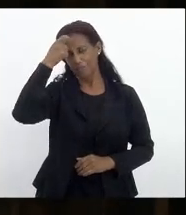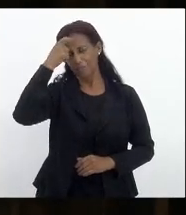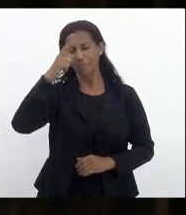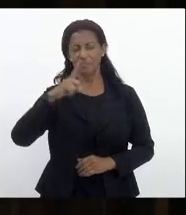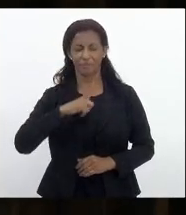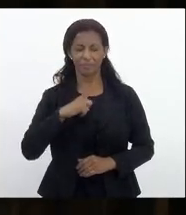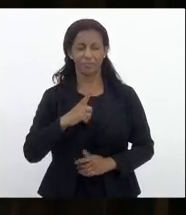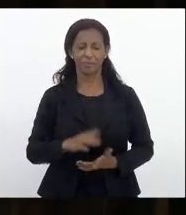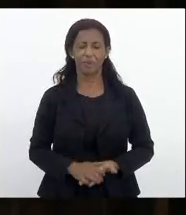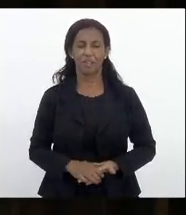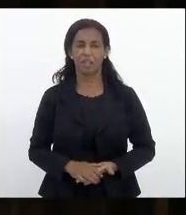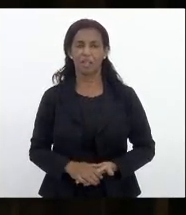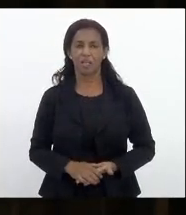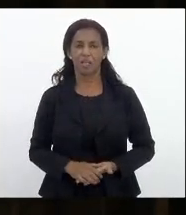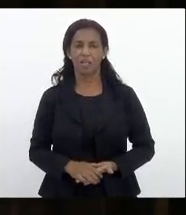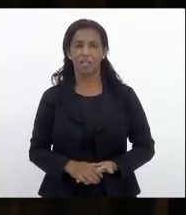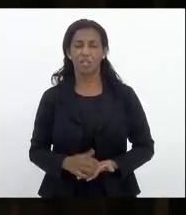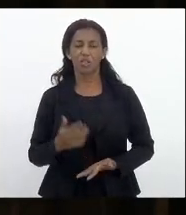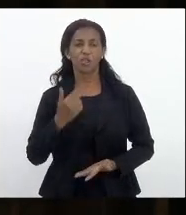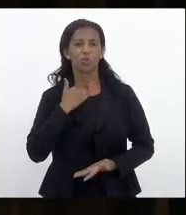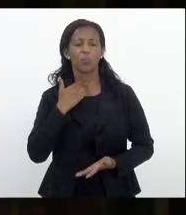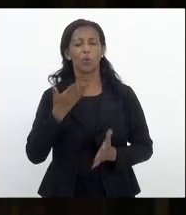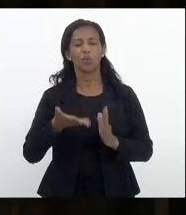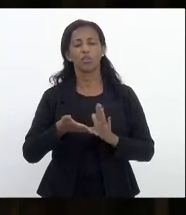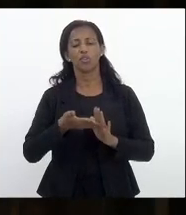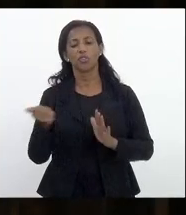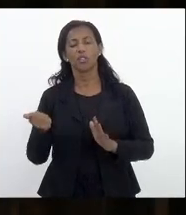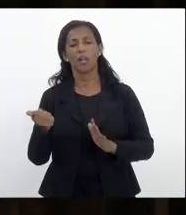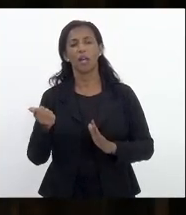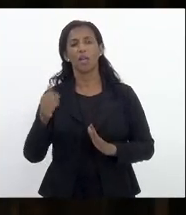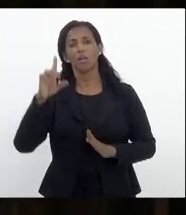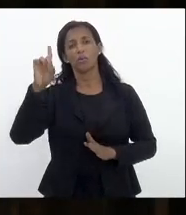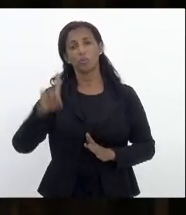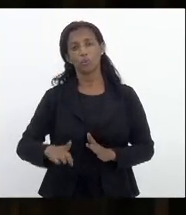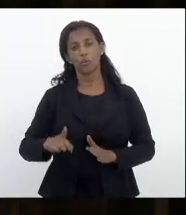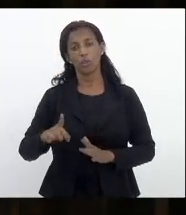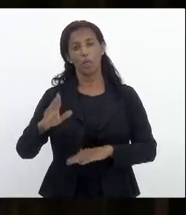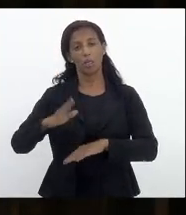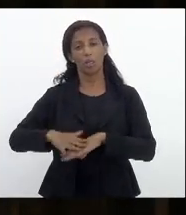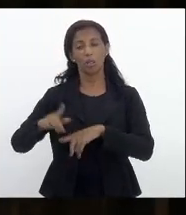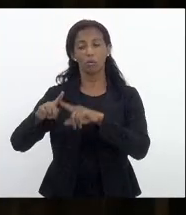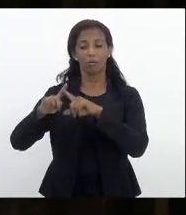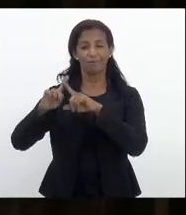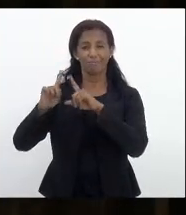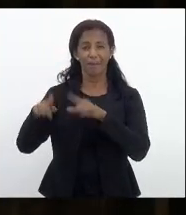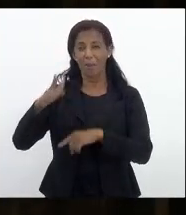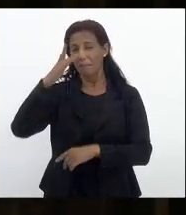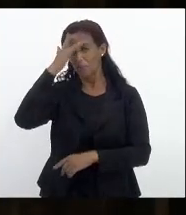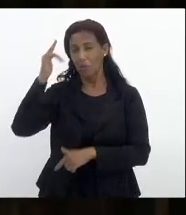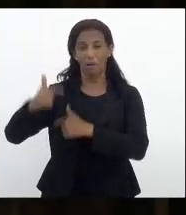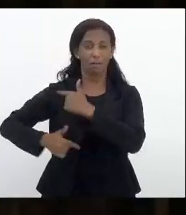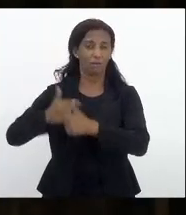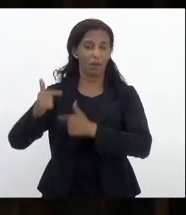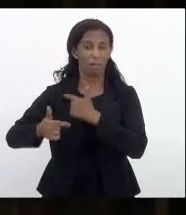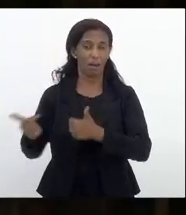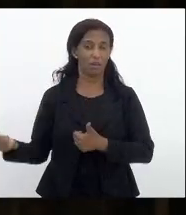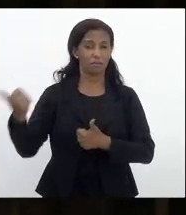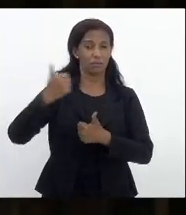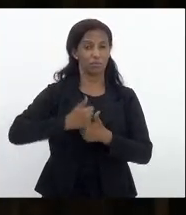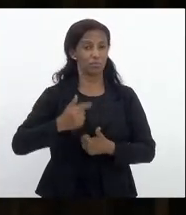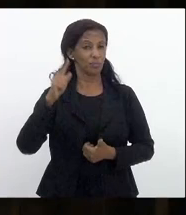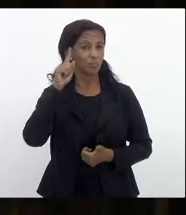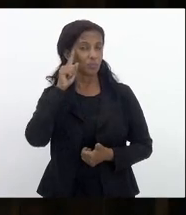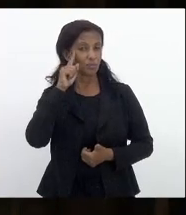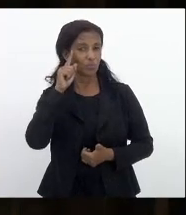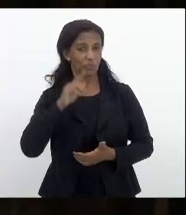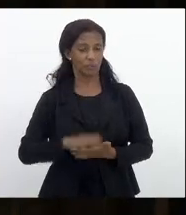que a gente não pode tirar os direitos daqueles que de fato sangram por nós todos os dias daqueles